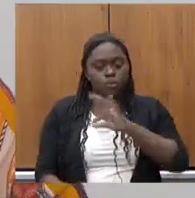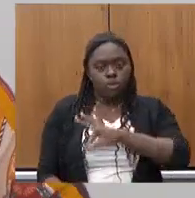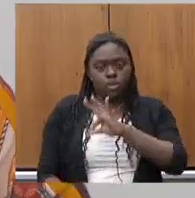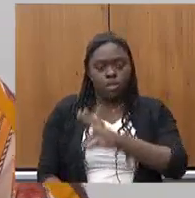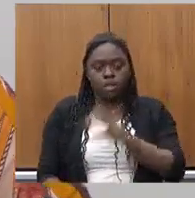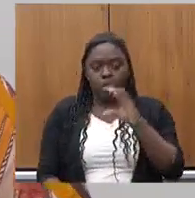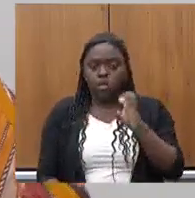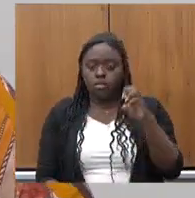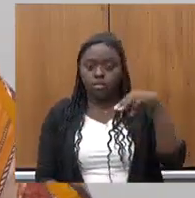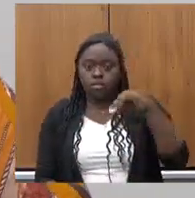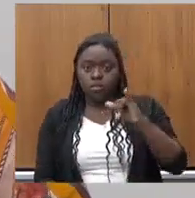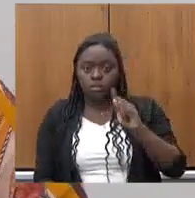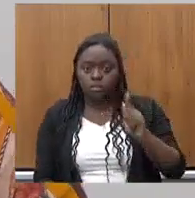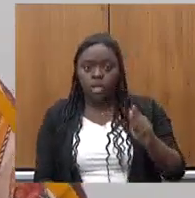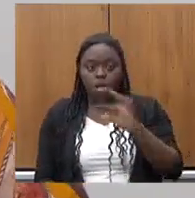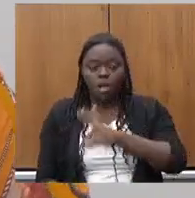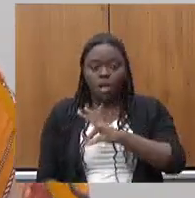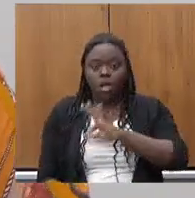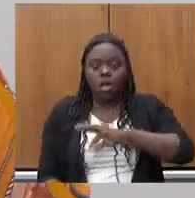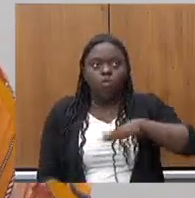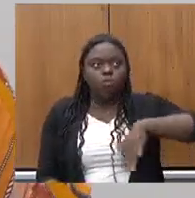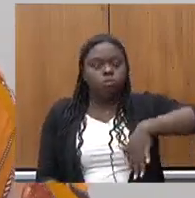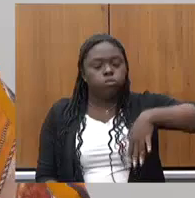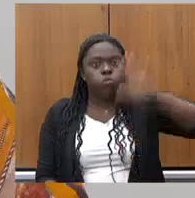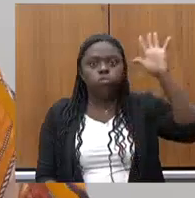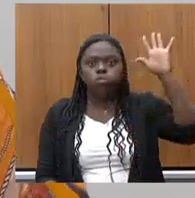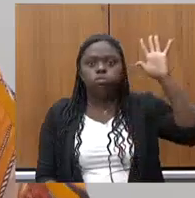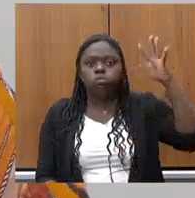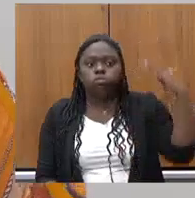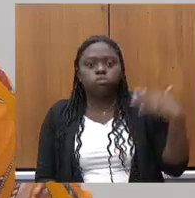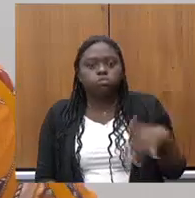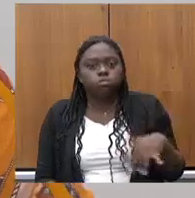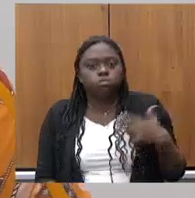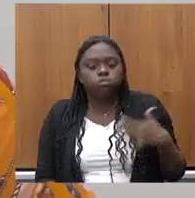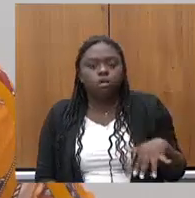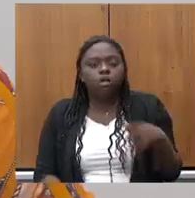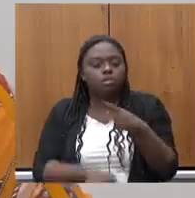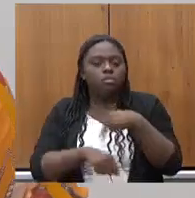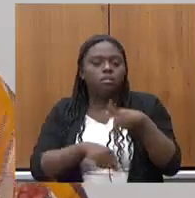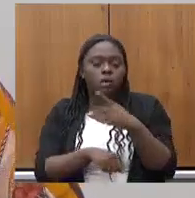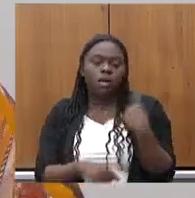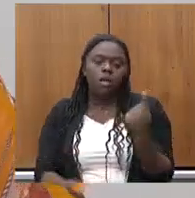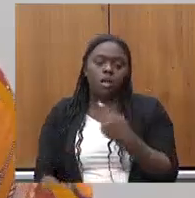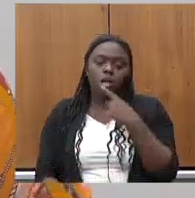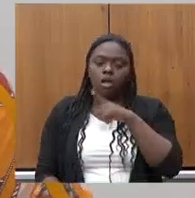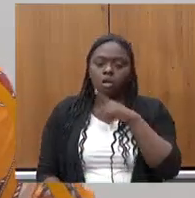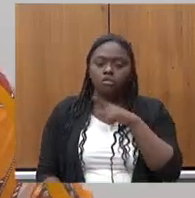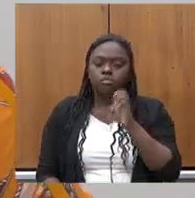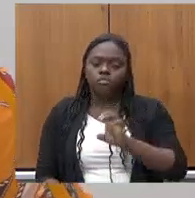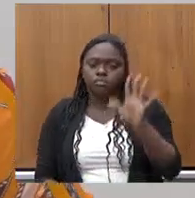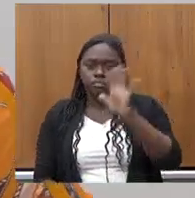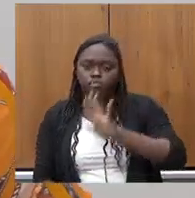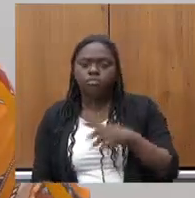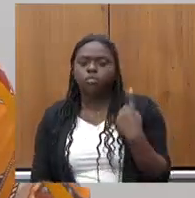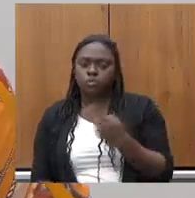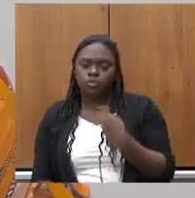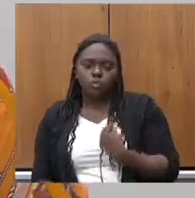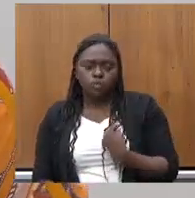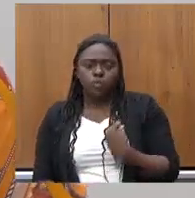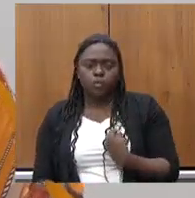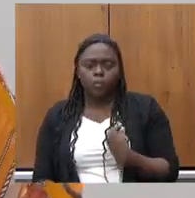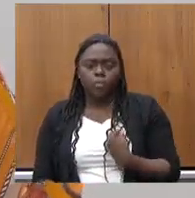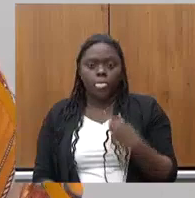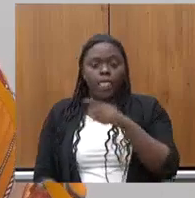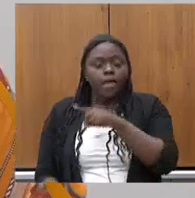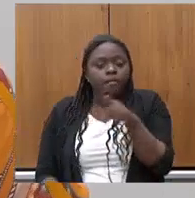Semig são salários fora da realidade de um país nas condições que nós estamos vivendo ou de um Estado nas condições que nós estamos vivendo